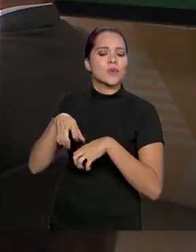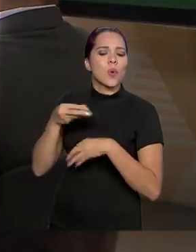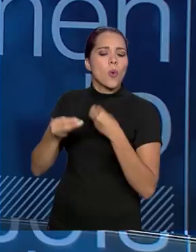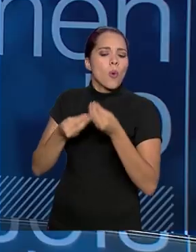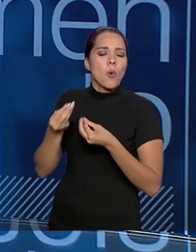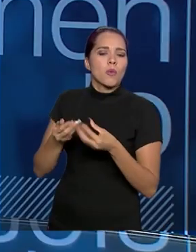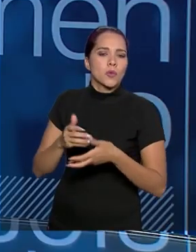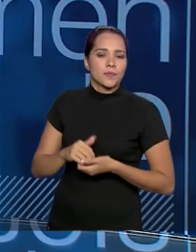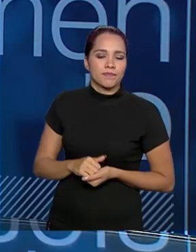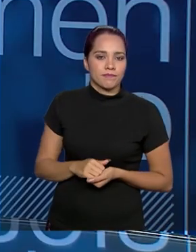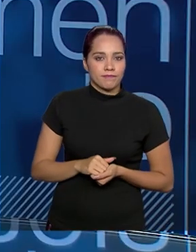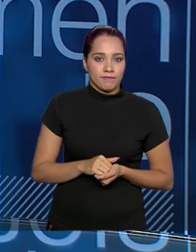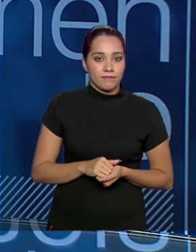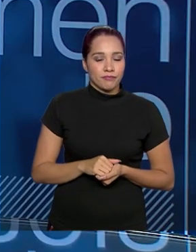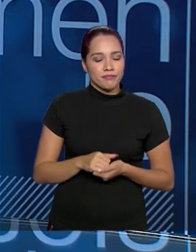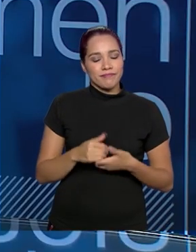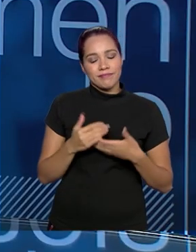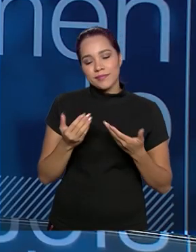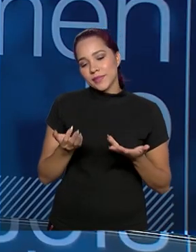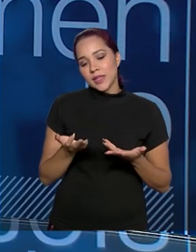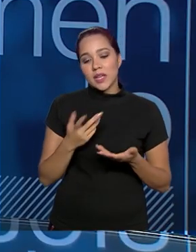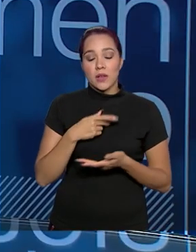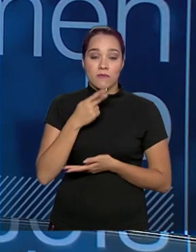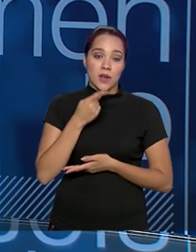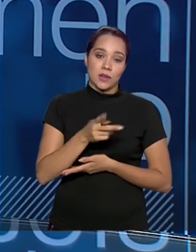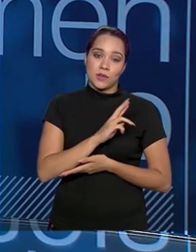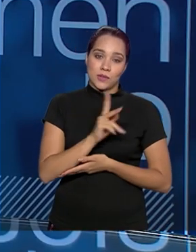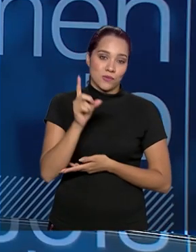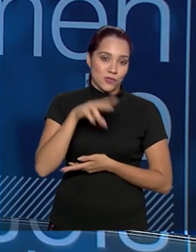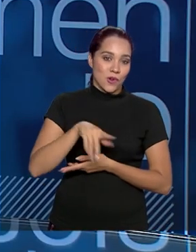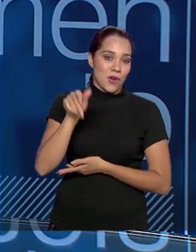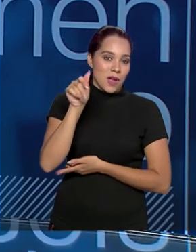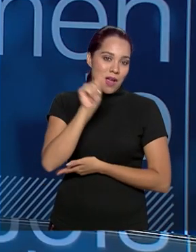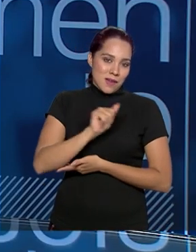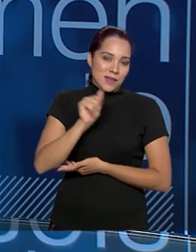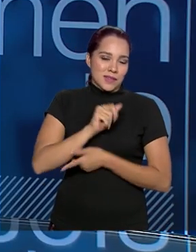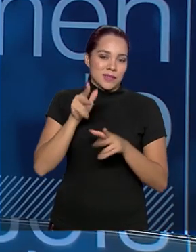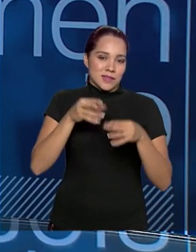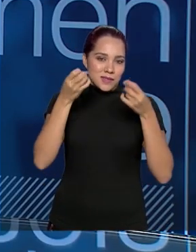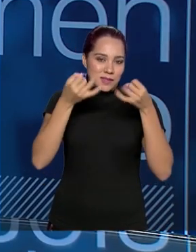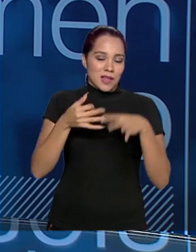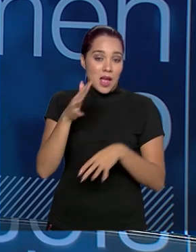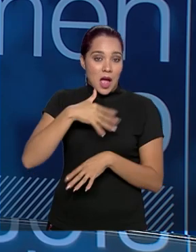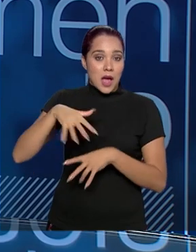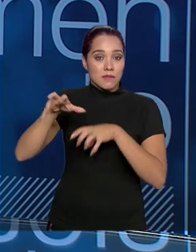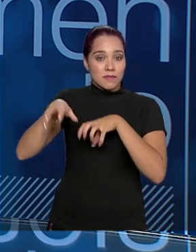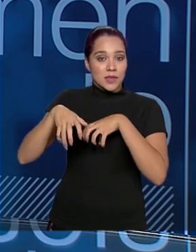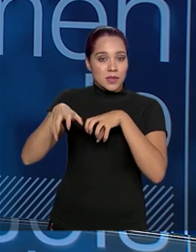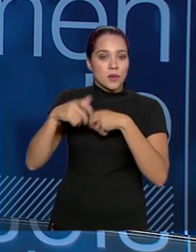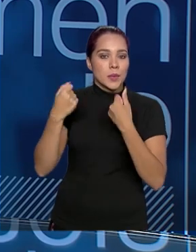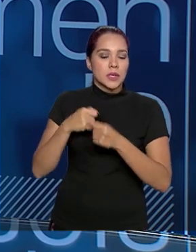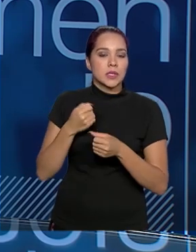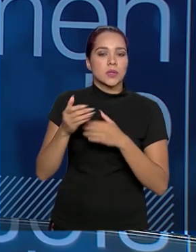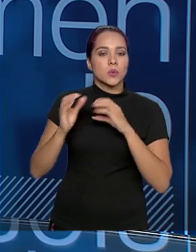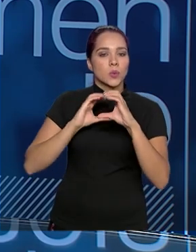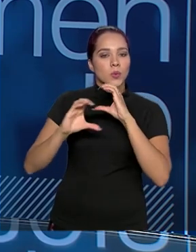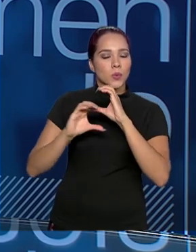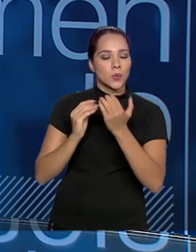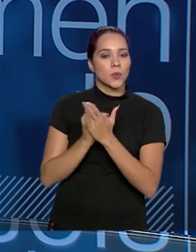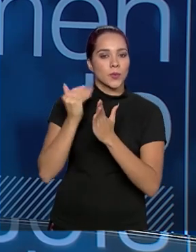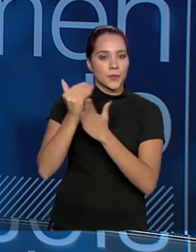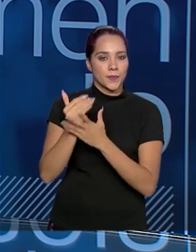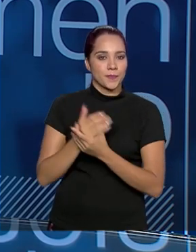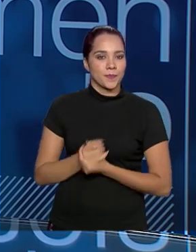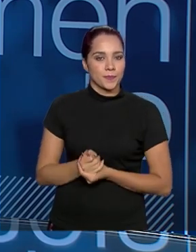Assim, eu digo que não só da agência, como eu mencionei no início, o setor mineral precisa se comunicar mais. Acho